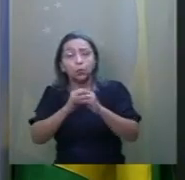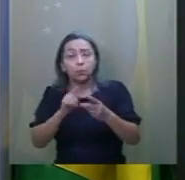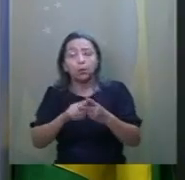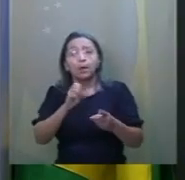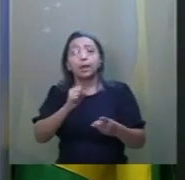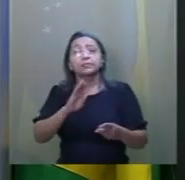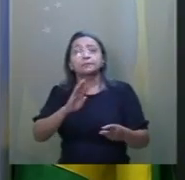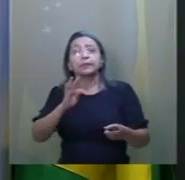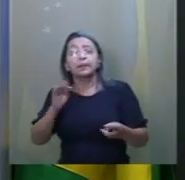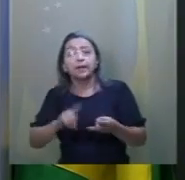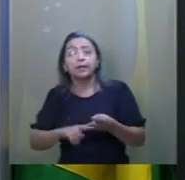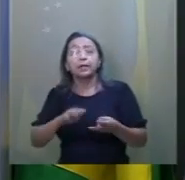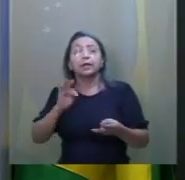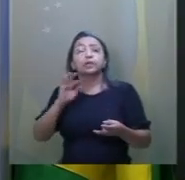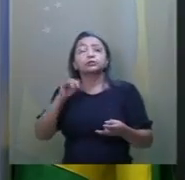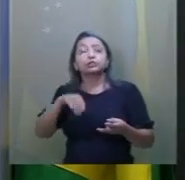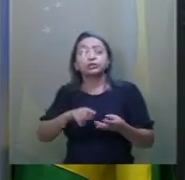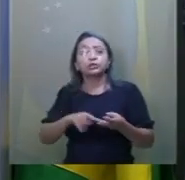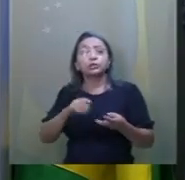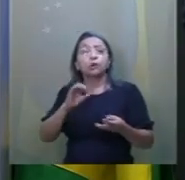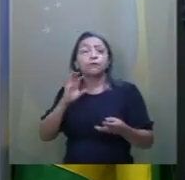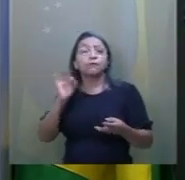ou na Vivo, por exemplo.